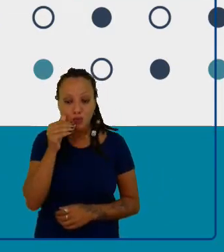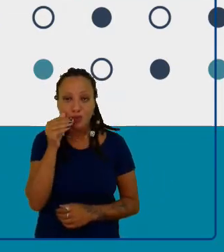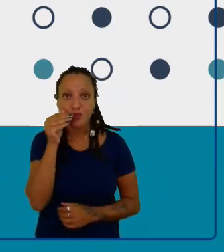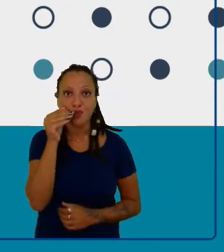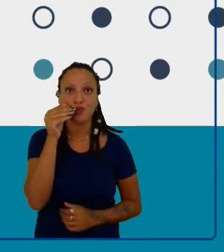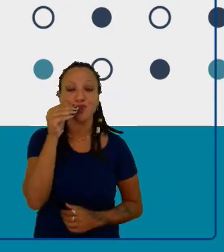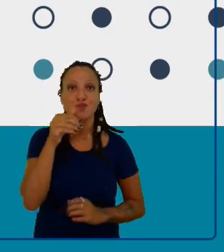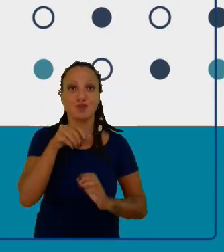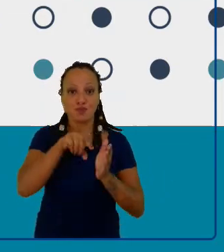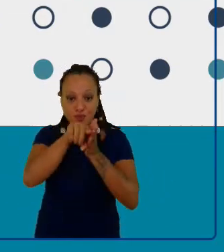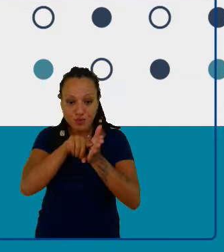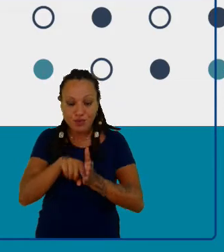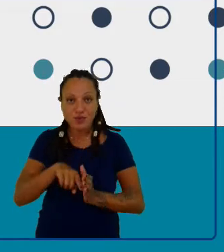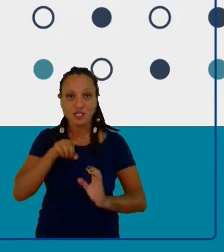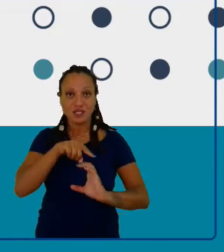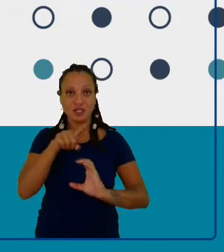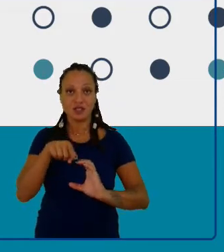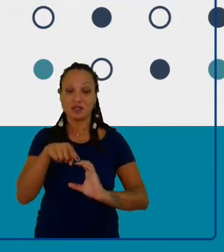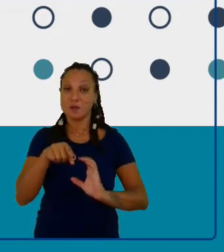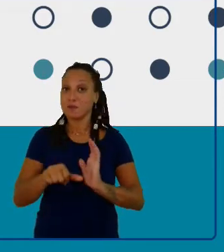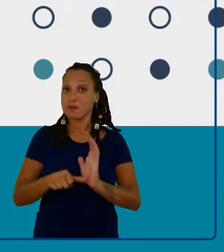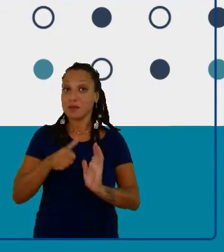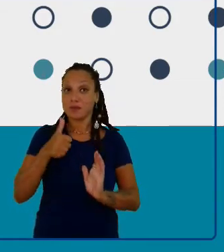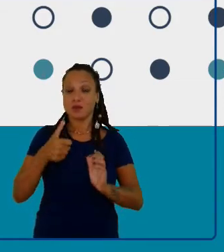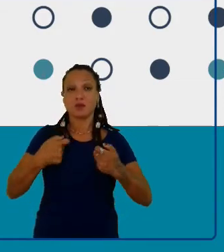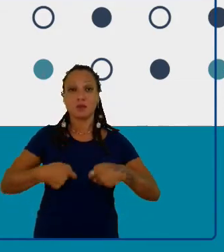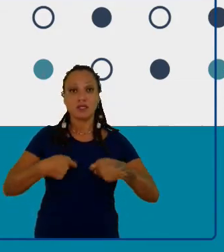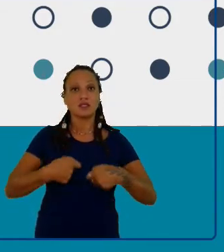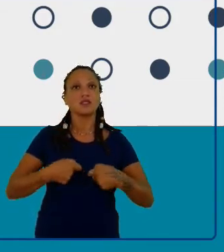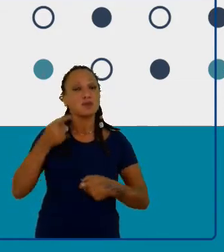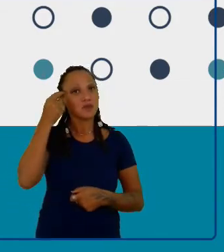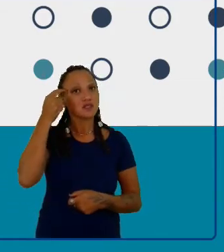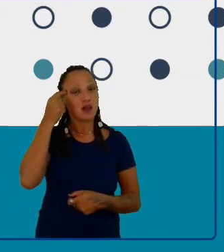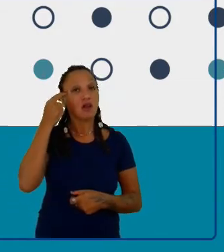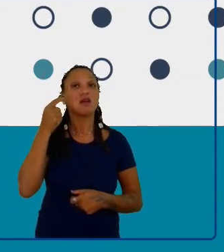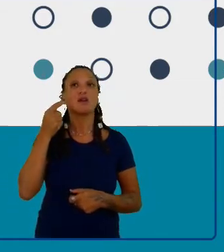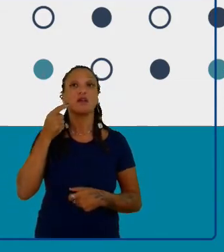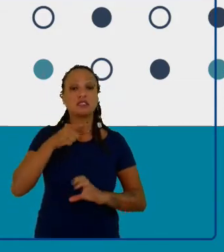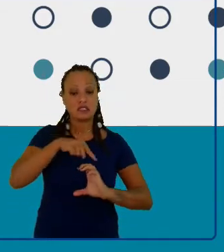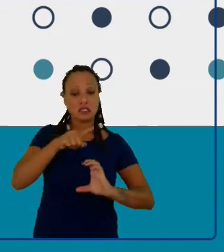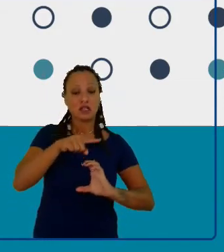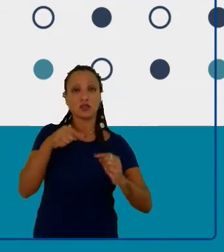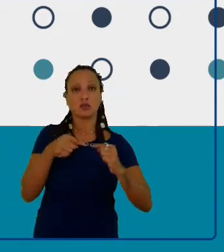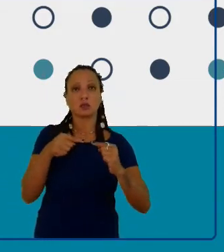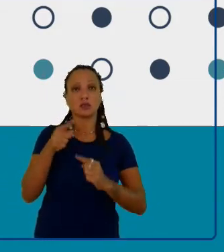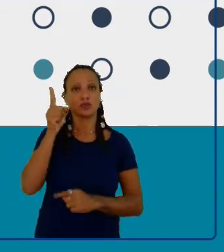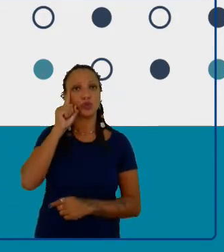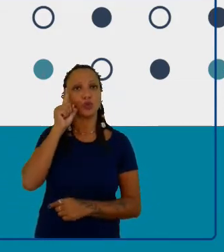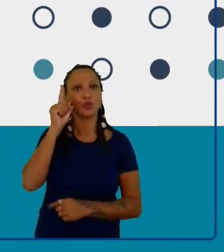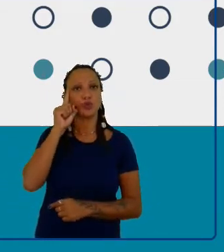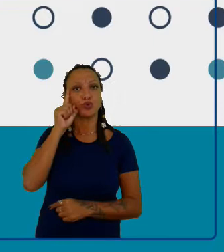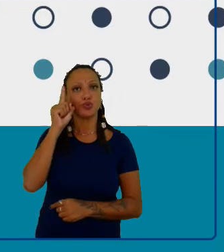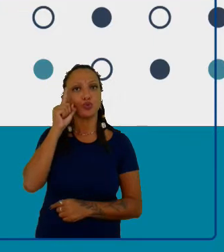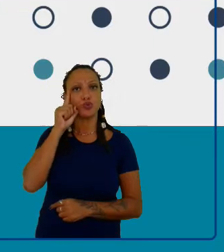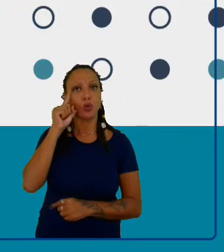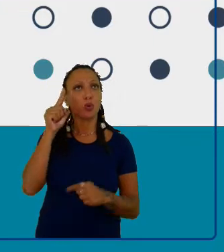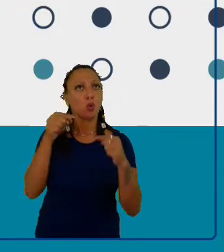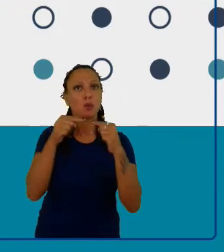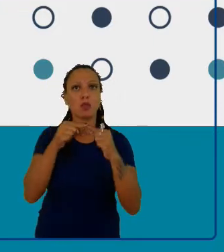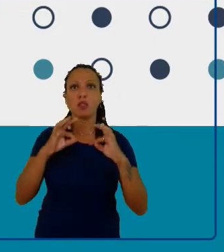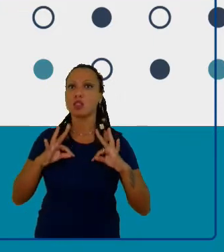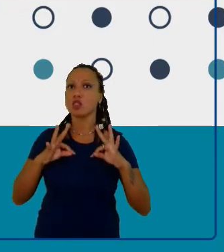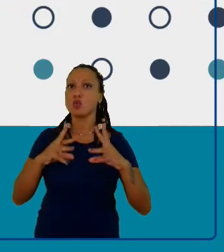trata dessa questão como uma questão cotidiana e como parte de um todo. Não é